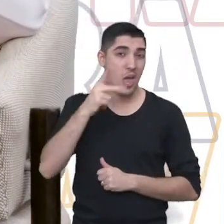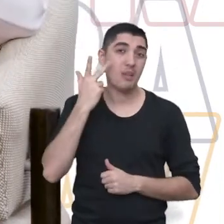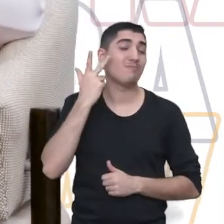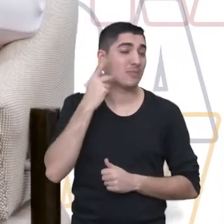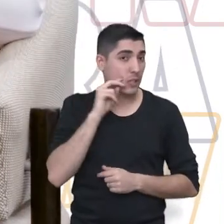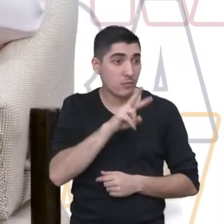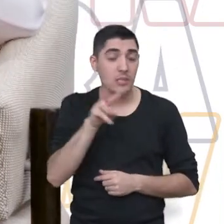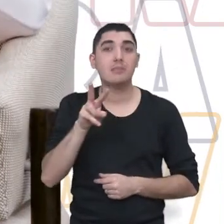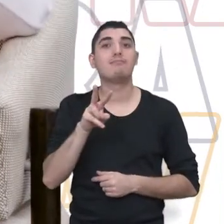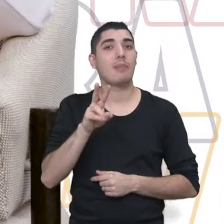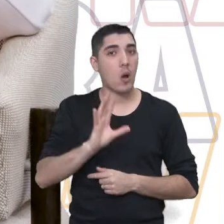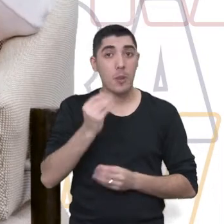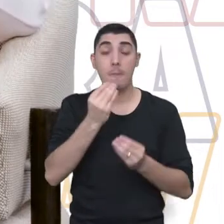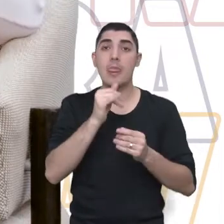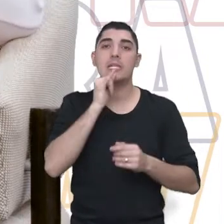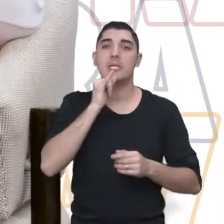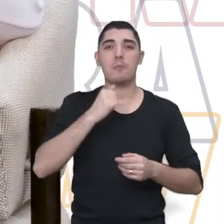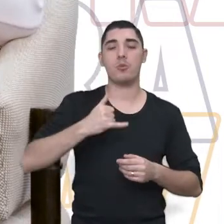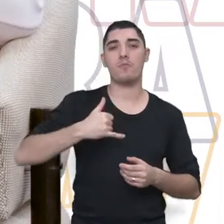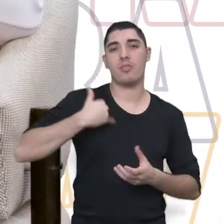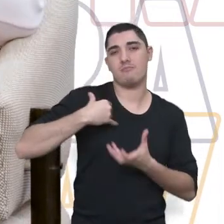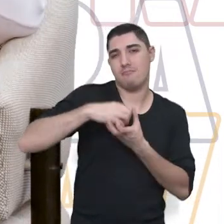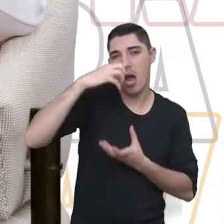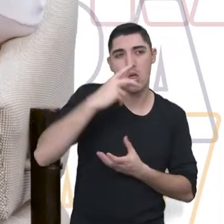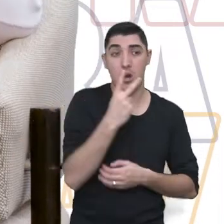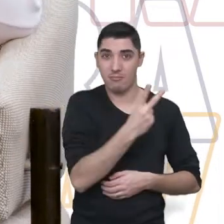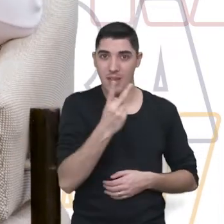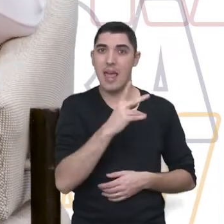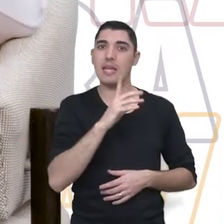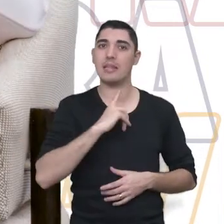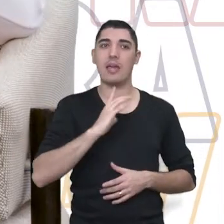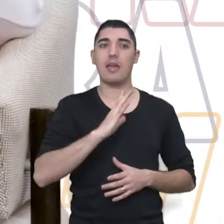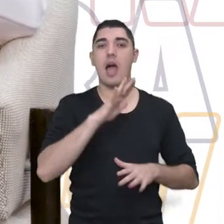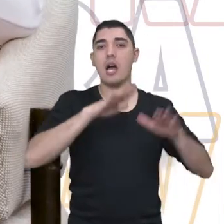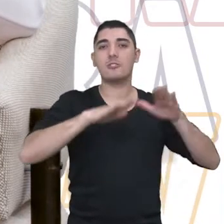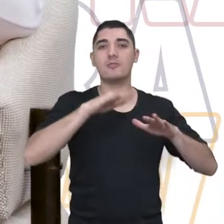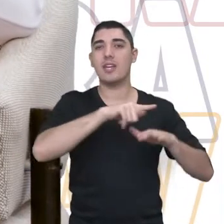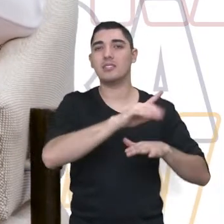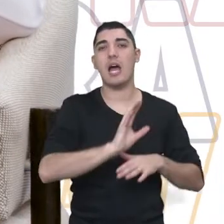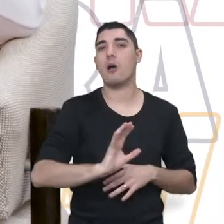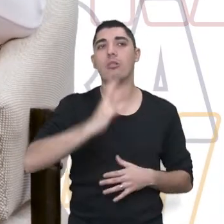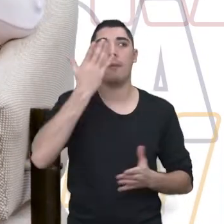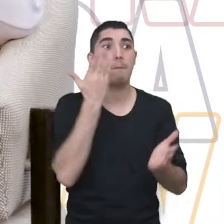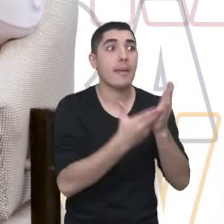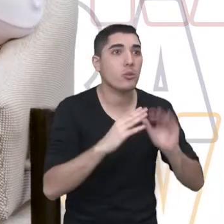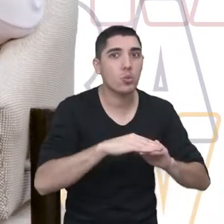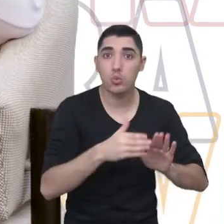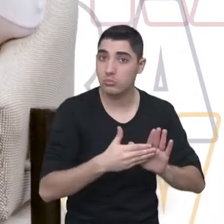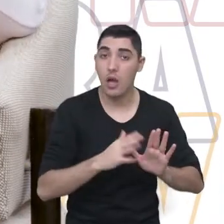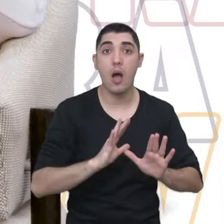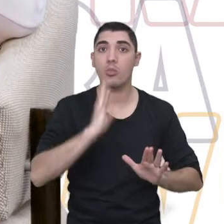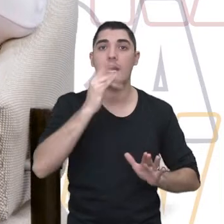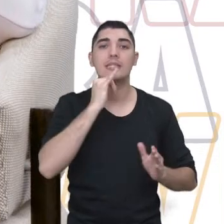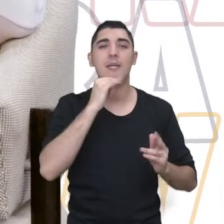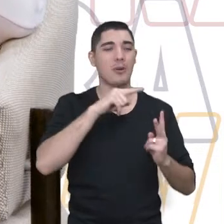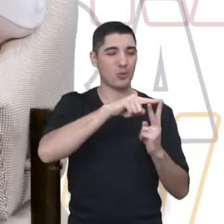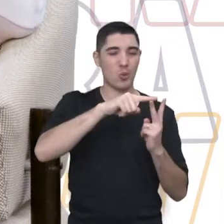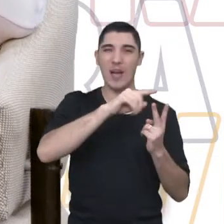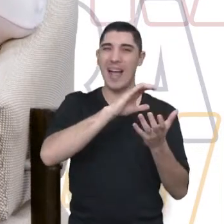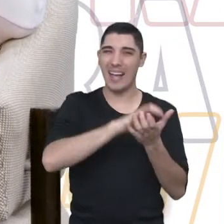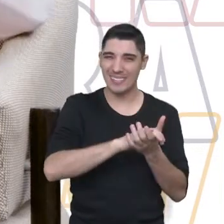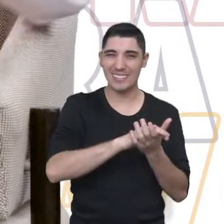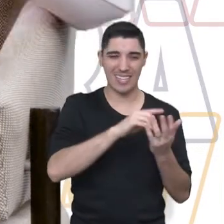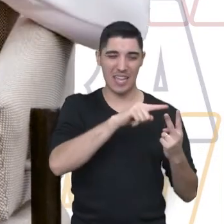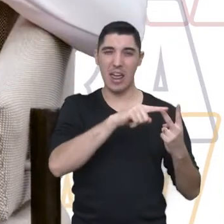sofrerem muitos, porque às vezes tem um casal de idoso, mora junto, os filhos até permitem, né? Porque estão lá os dois. Aí um deles morre,